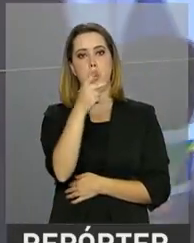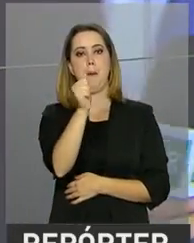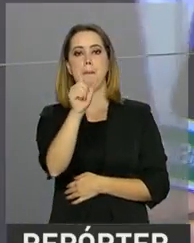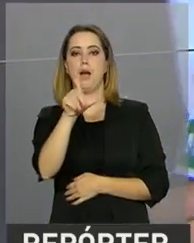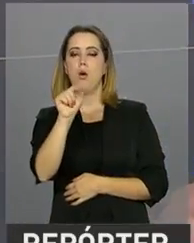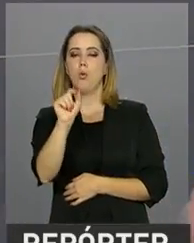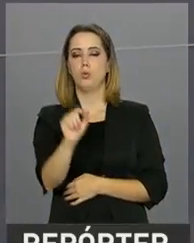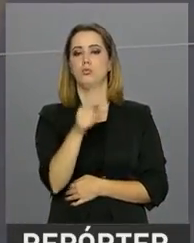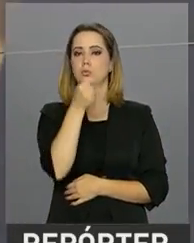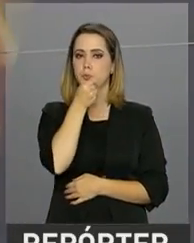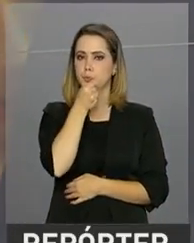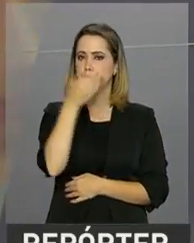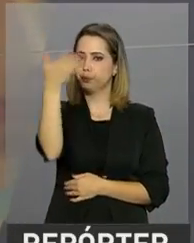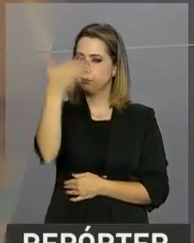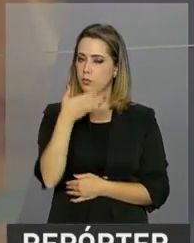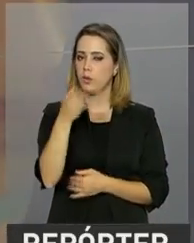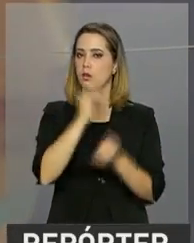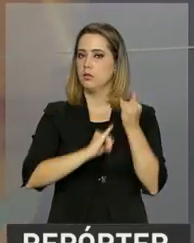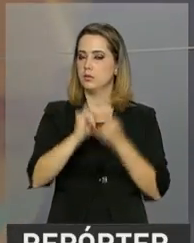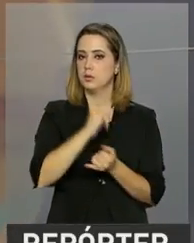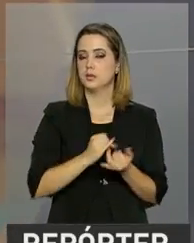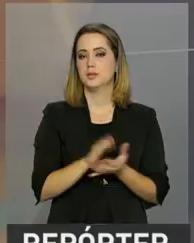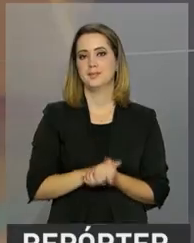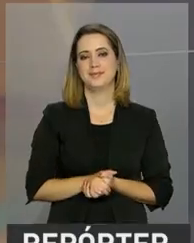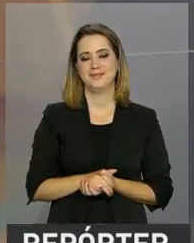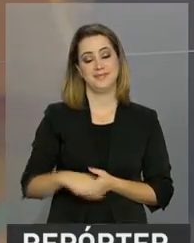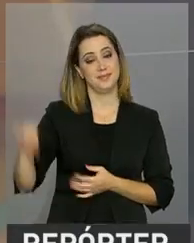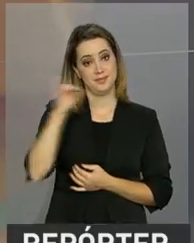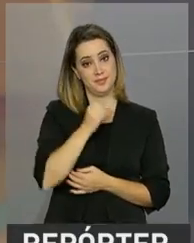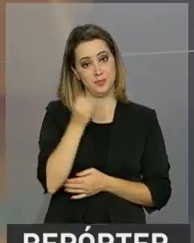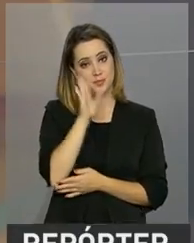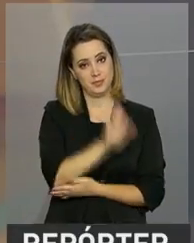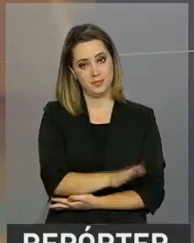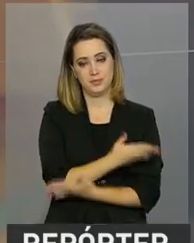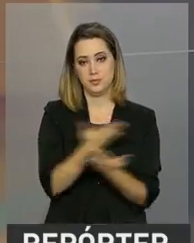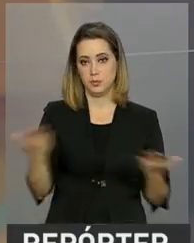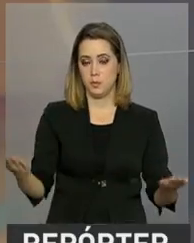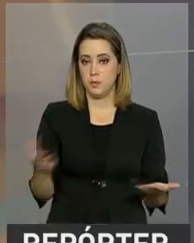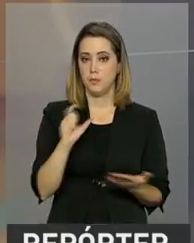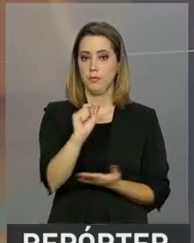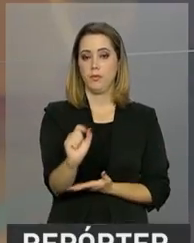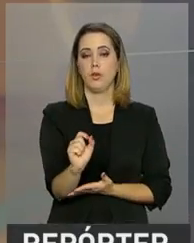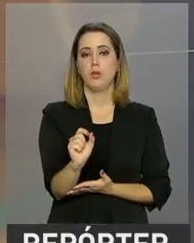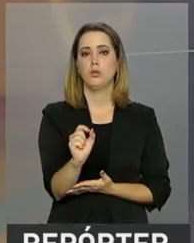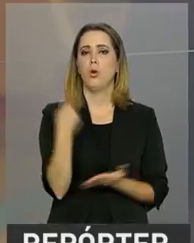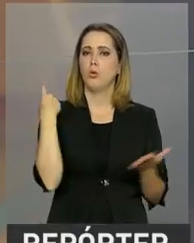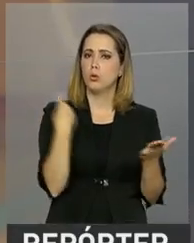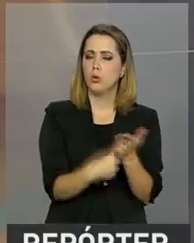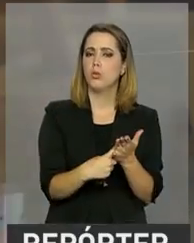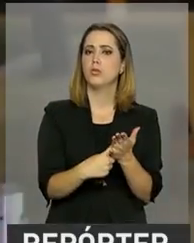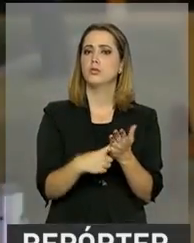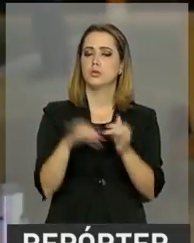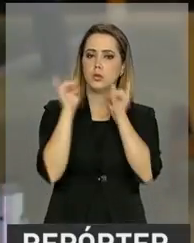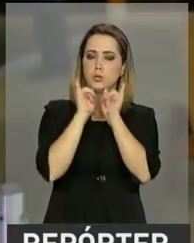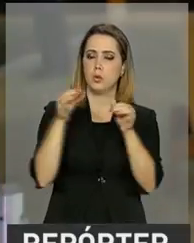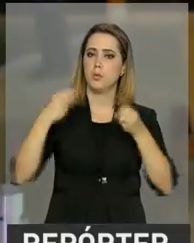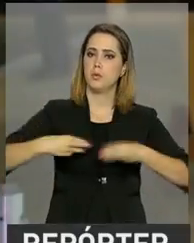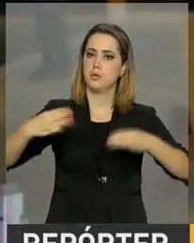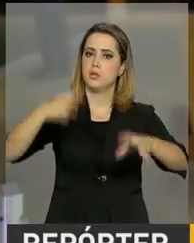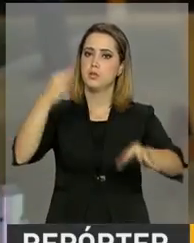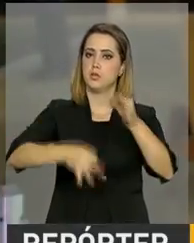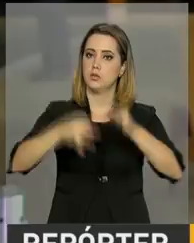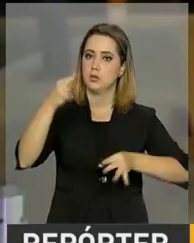detalhes para a gente. Olá, Paulo, boa tarde para você. Olá, Roberto, boa tarde. A confirmação foi feita pelo Ministério da